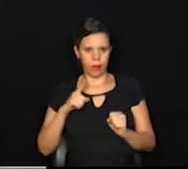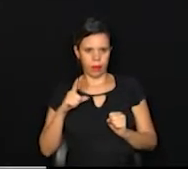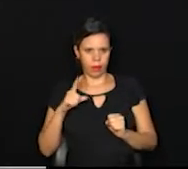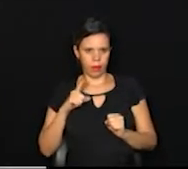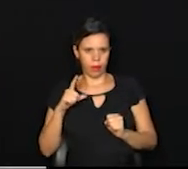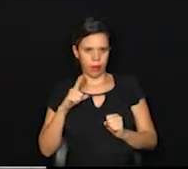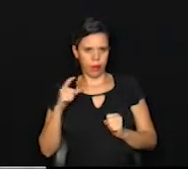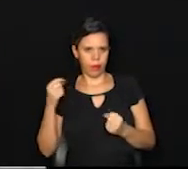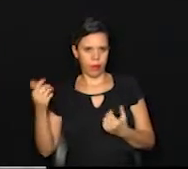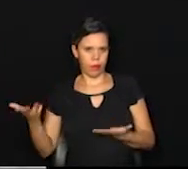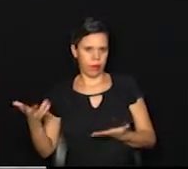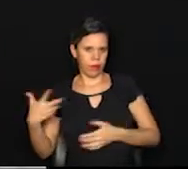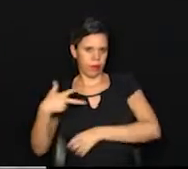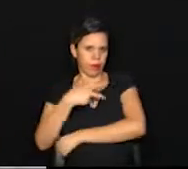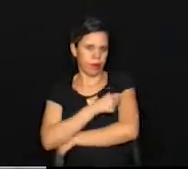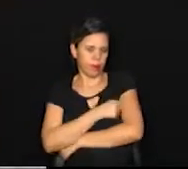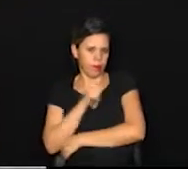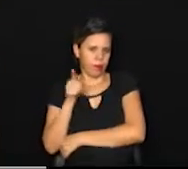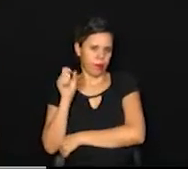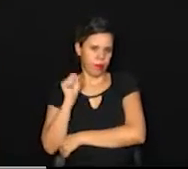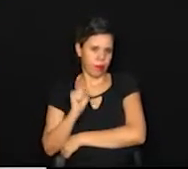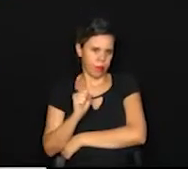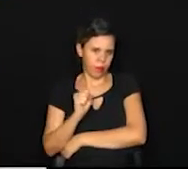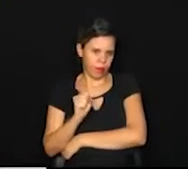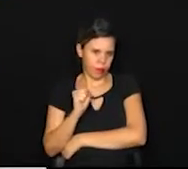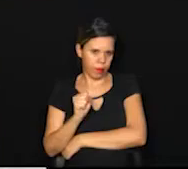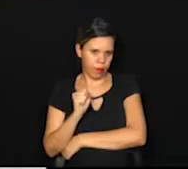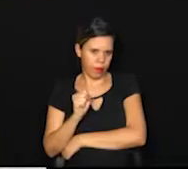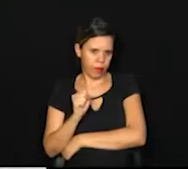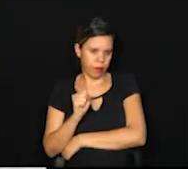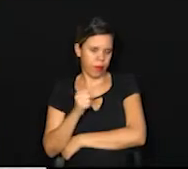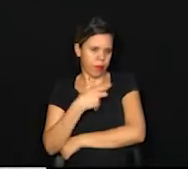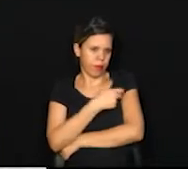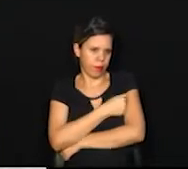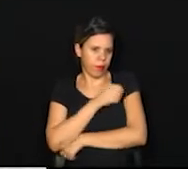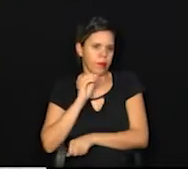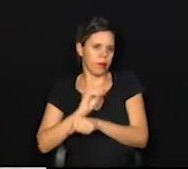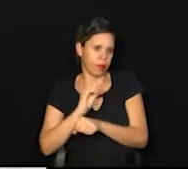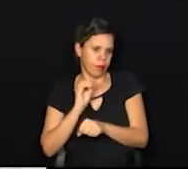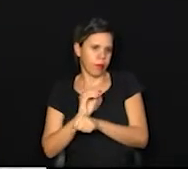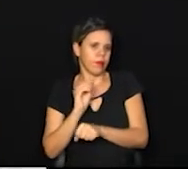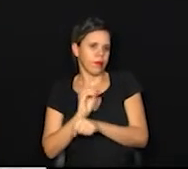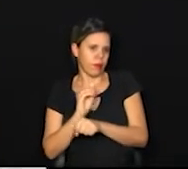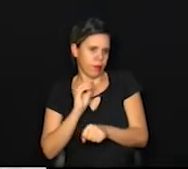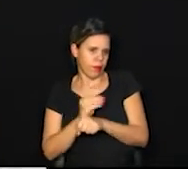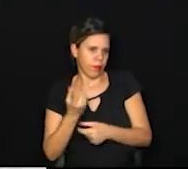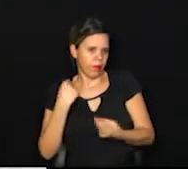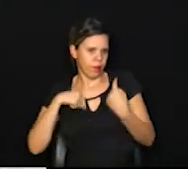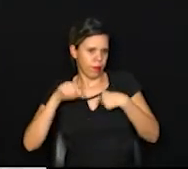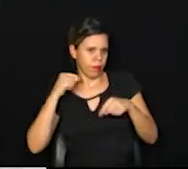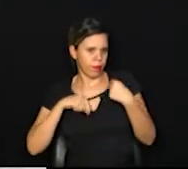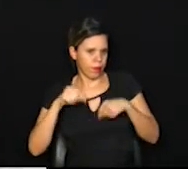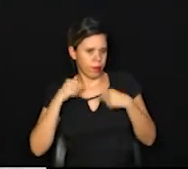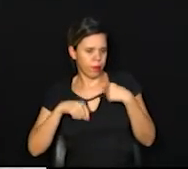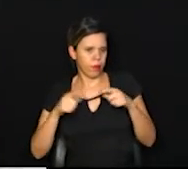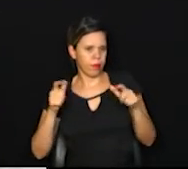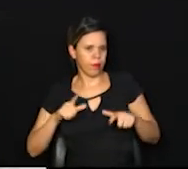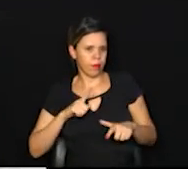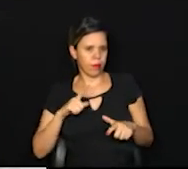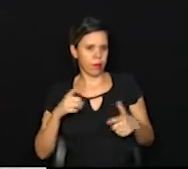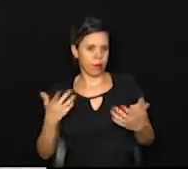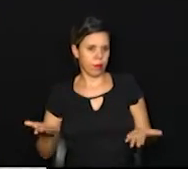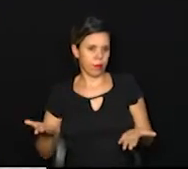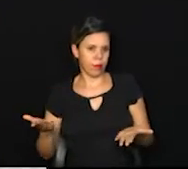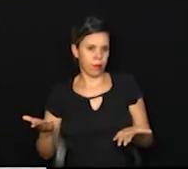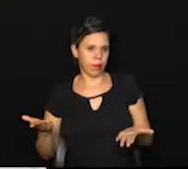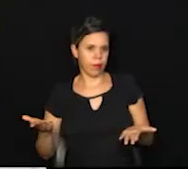aí a vacina para que você possa ser imunizado onde é que tem essa vacinação. Então,